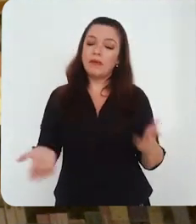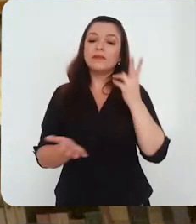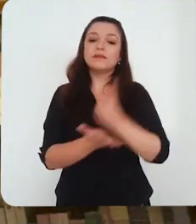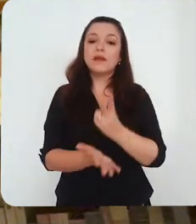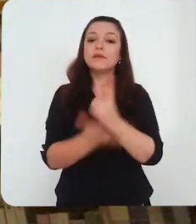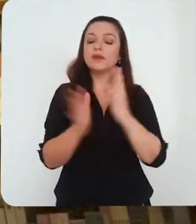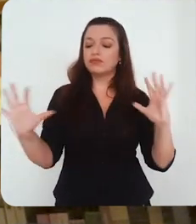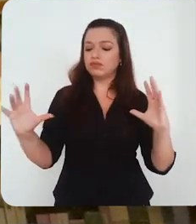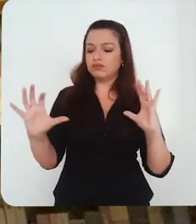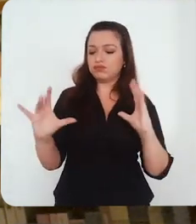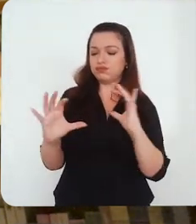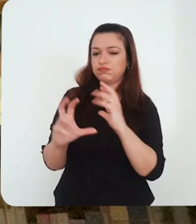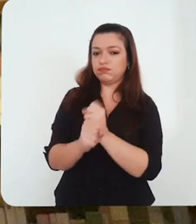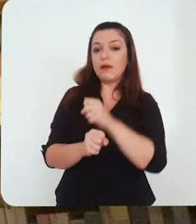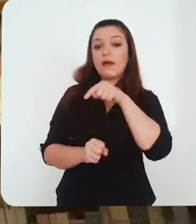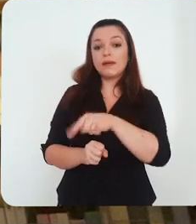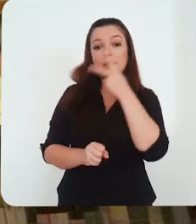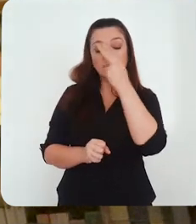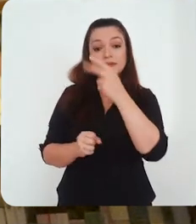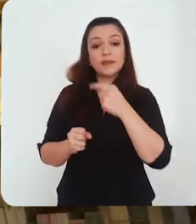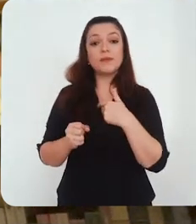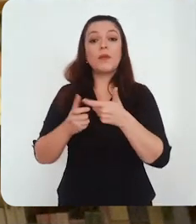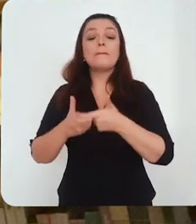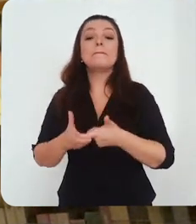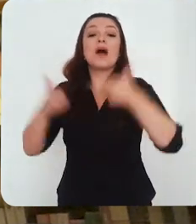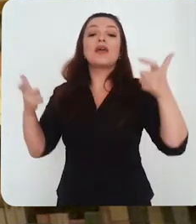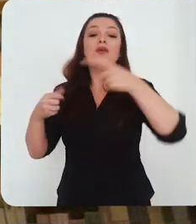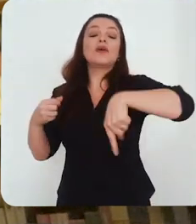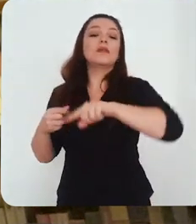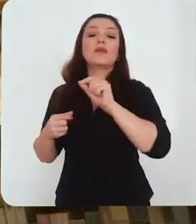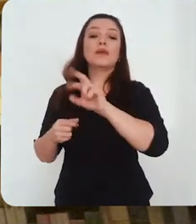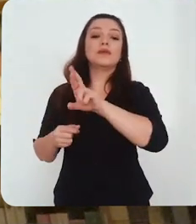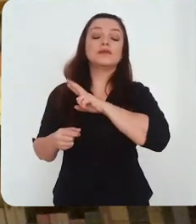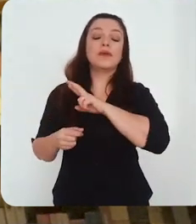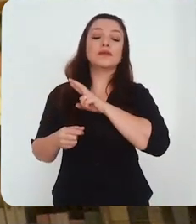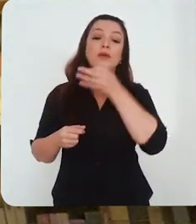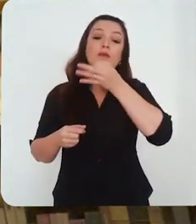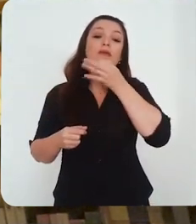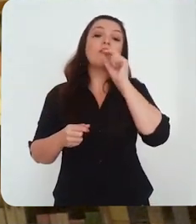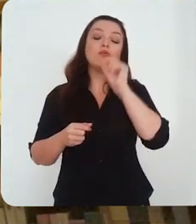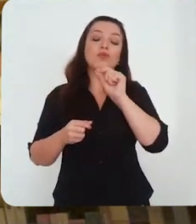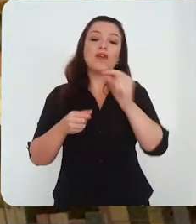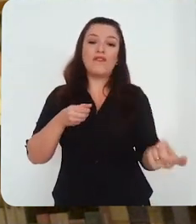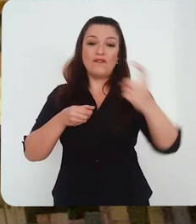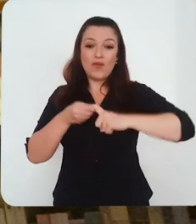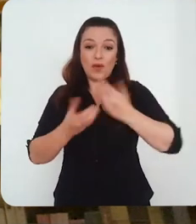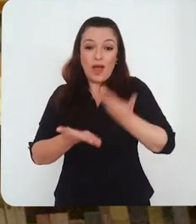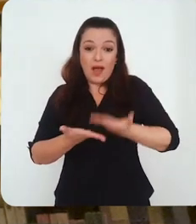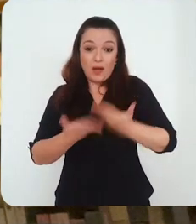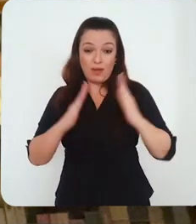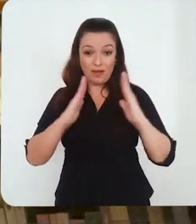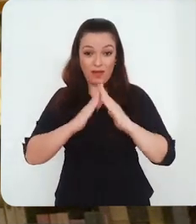no âmbito dissente é que existe uma maioria uma maioria que considera